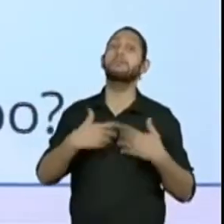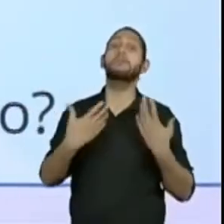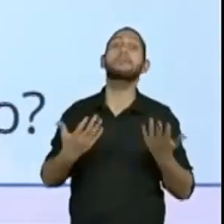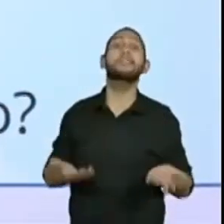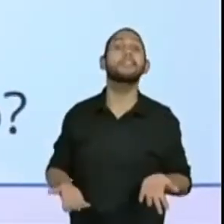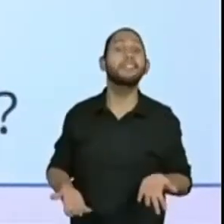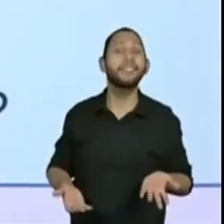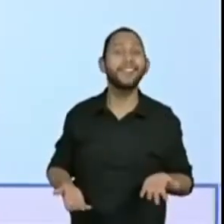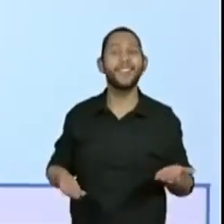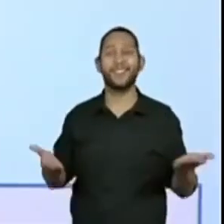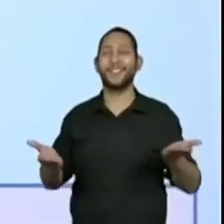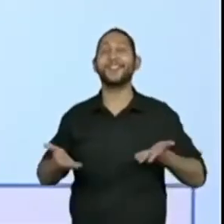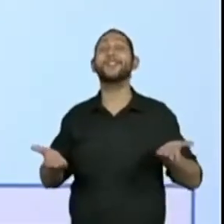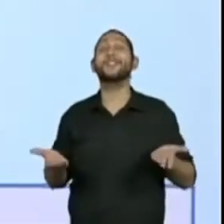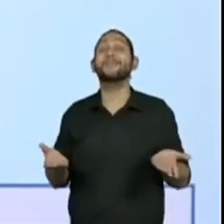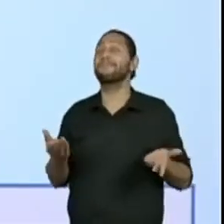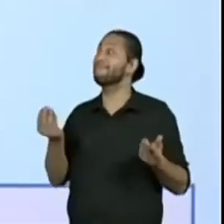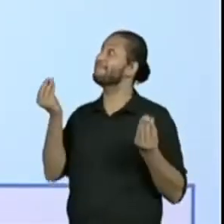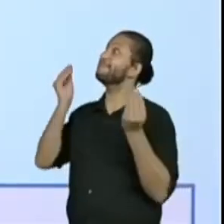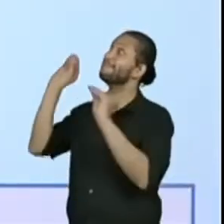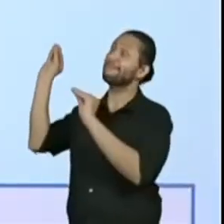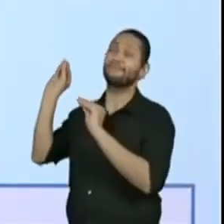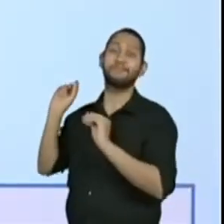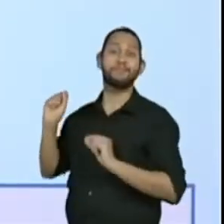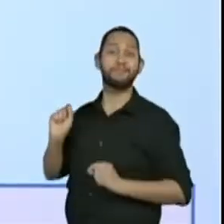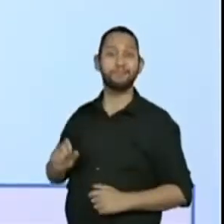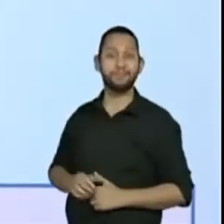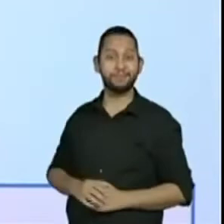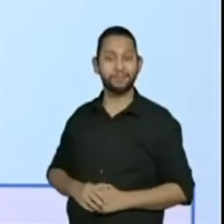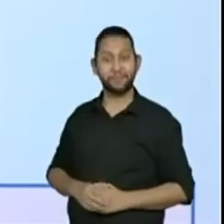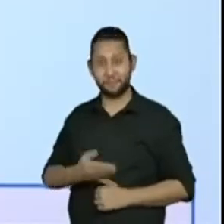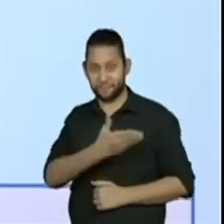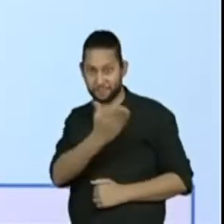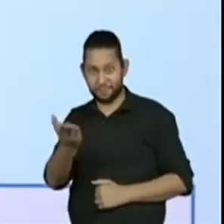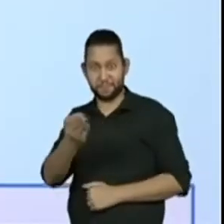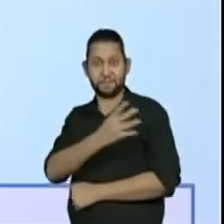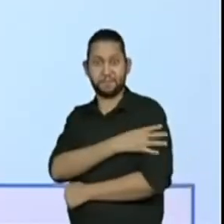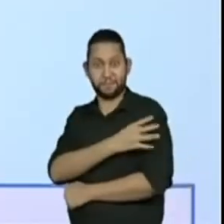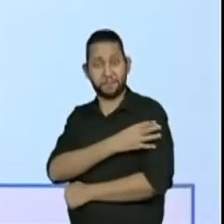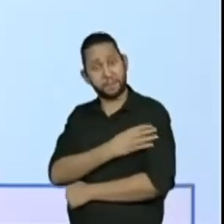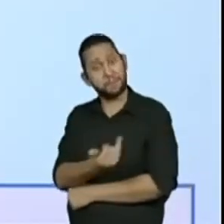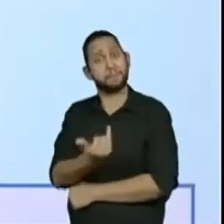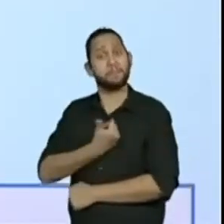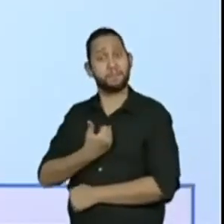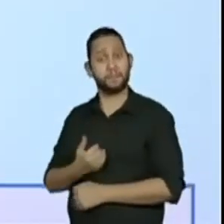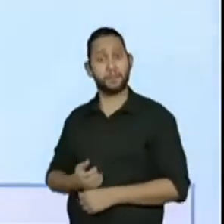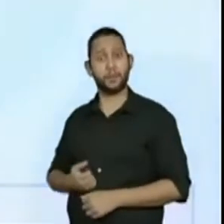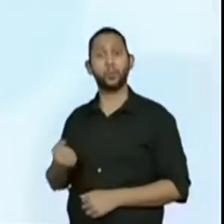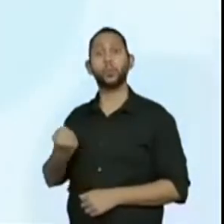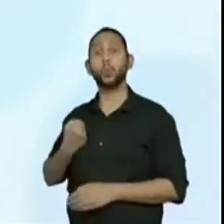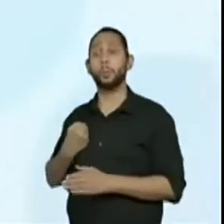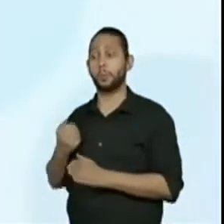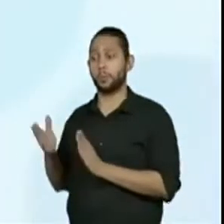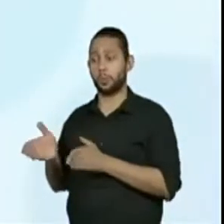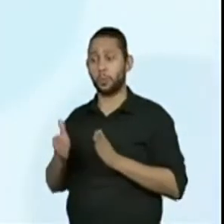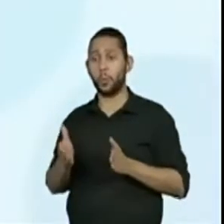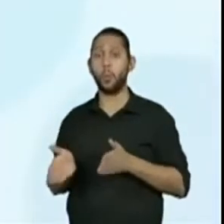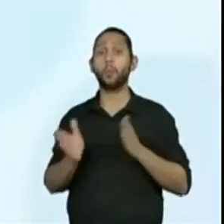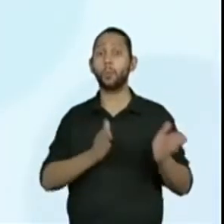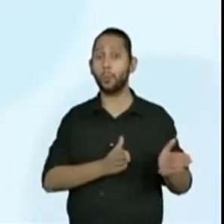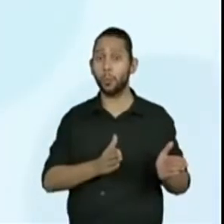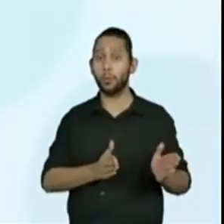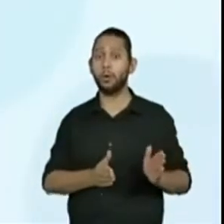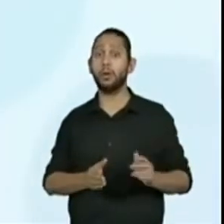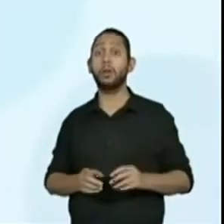E agora? Assim, o que eu vou pedir para vocês, alunos do quarto ano? Me fala qual seria o próximo número e de quanto em